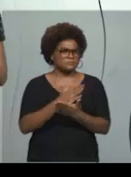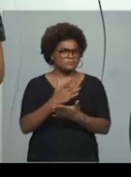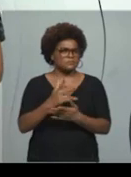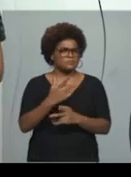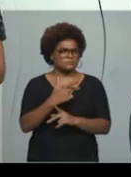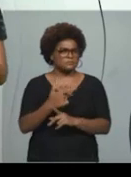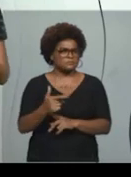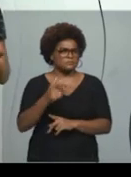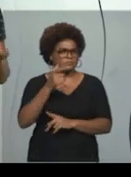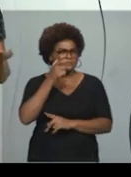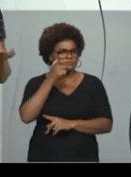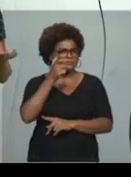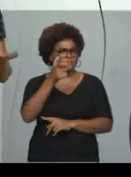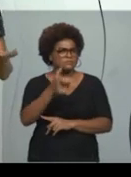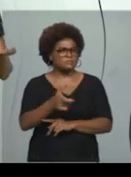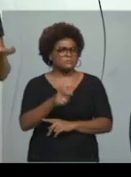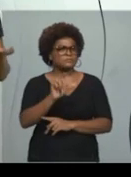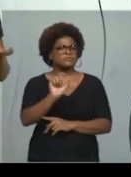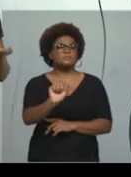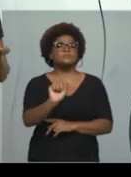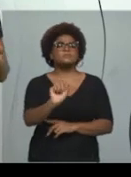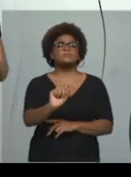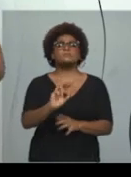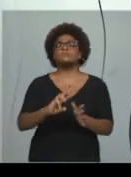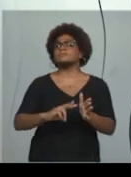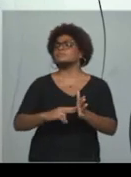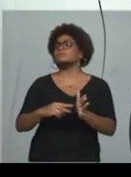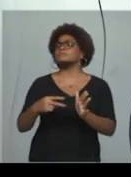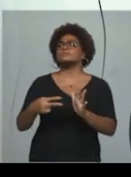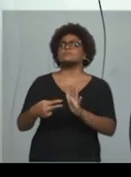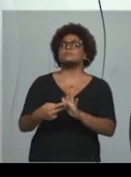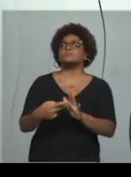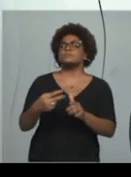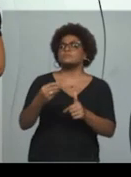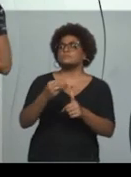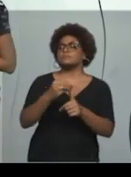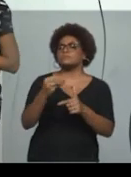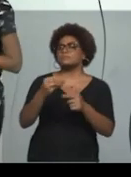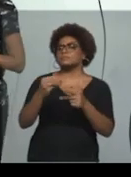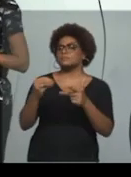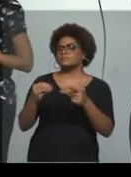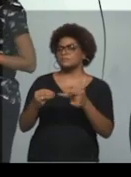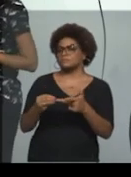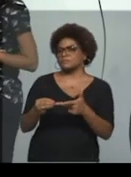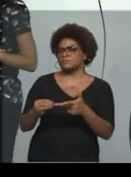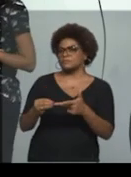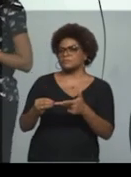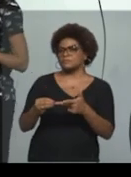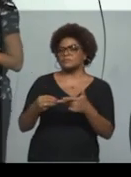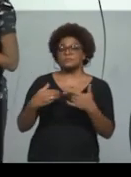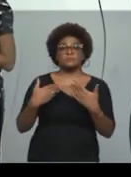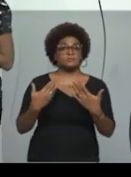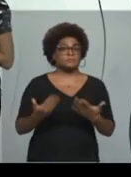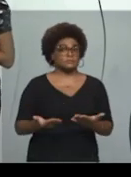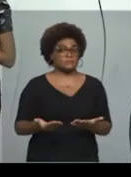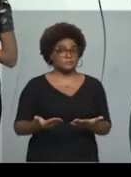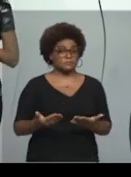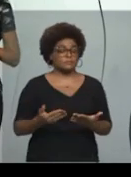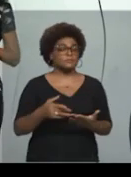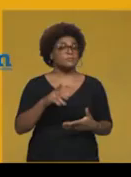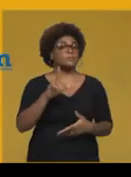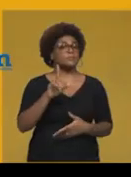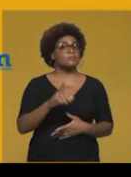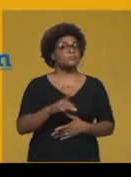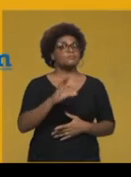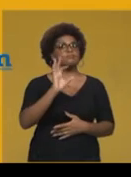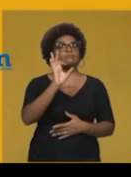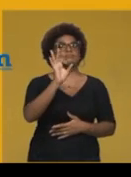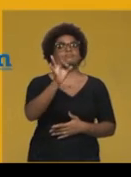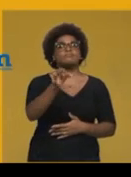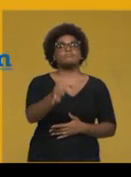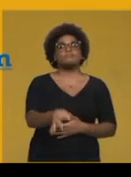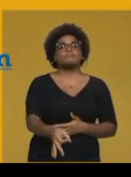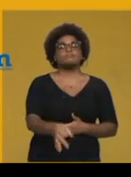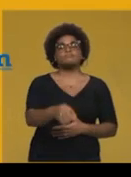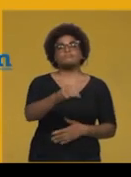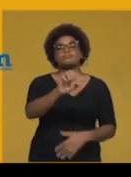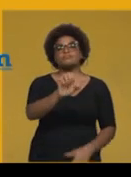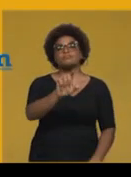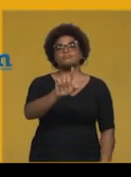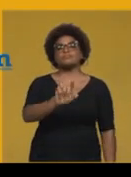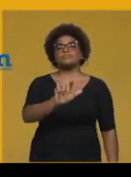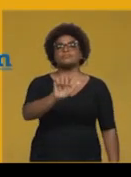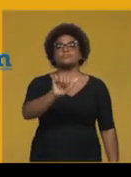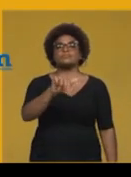interessantes sobre o que significa Enem? Então, o Enem é o Exame Nacional